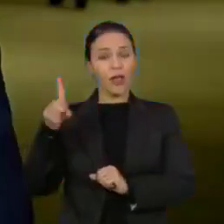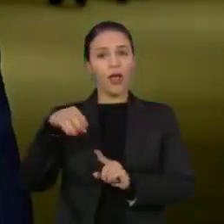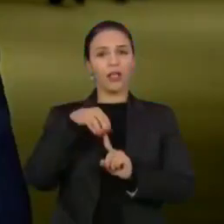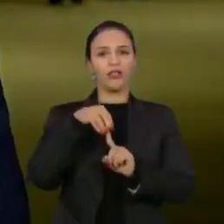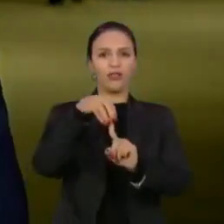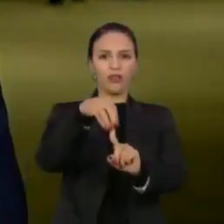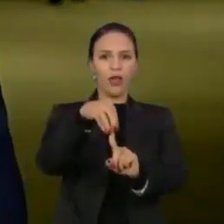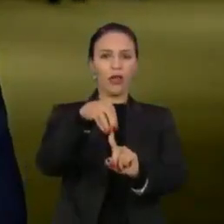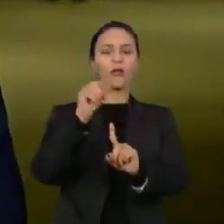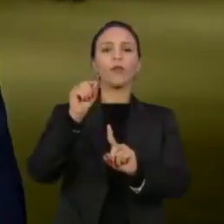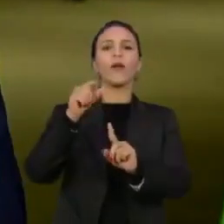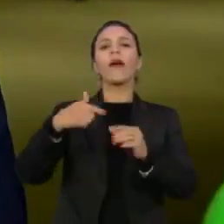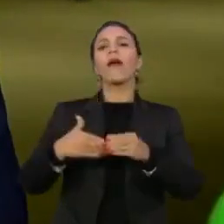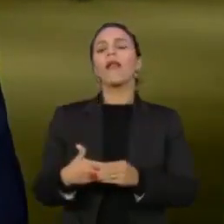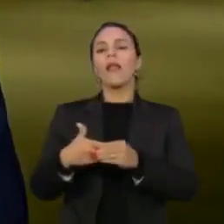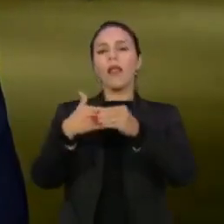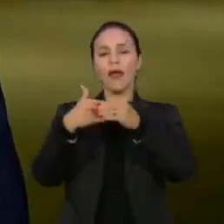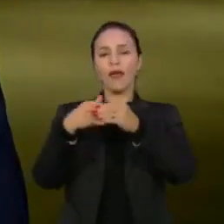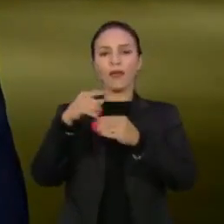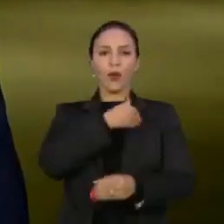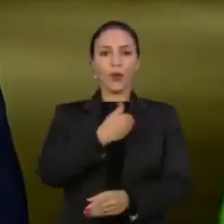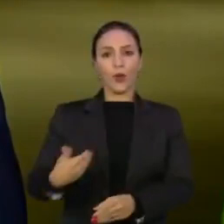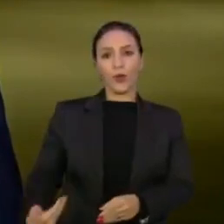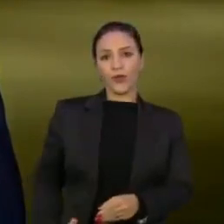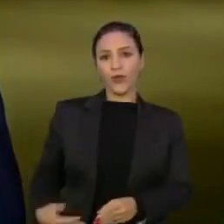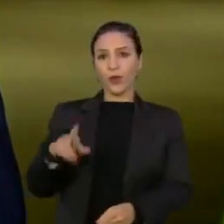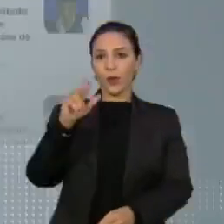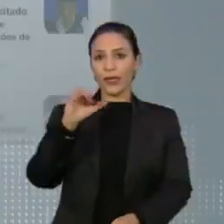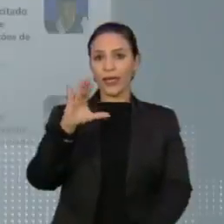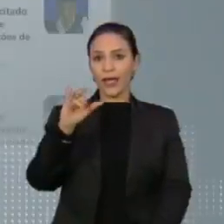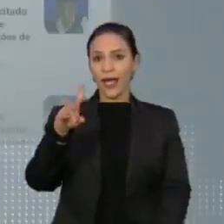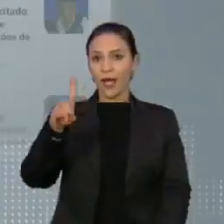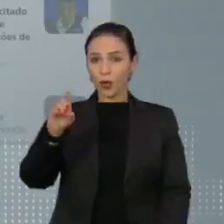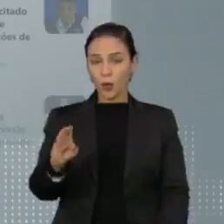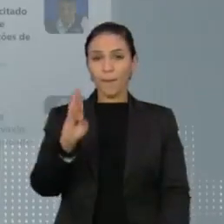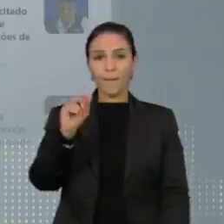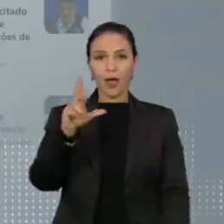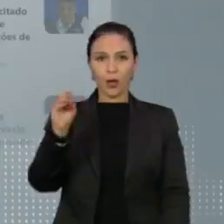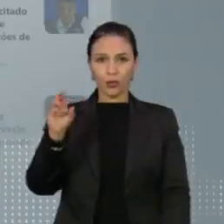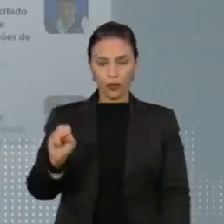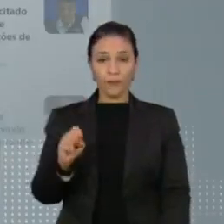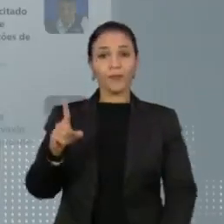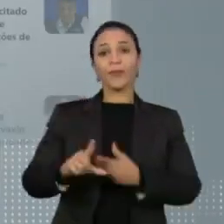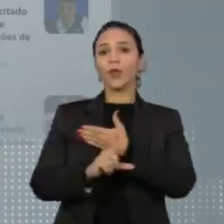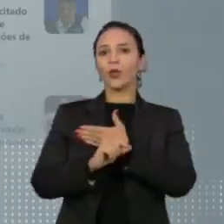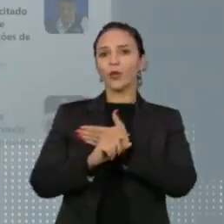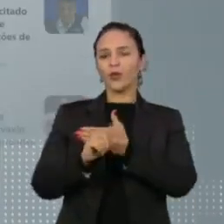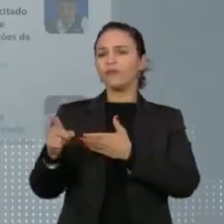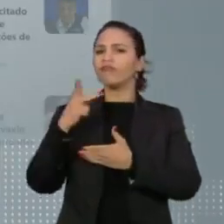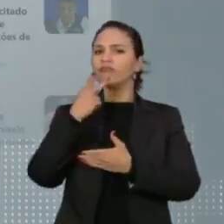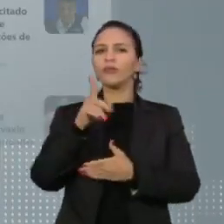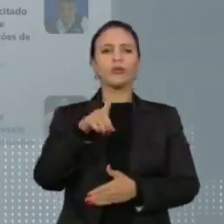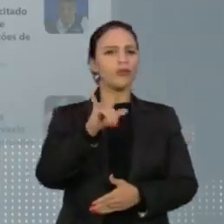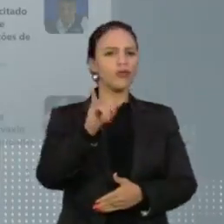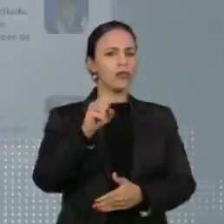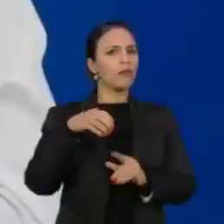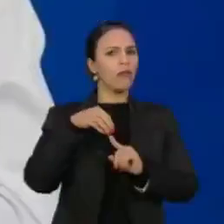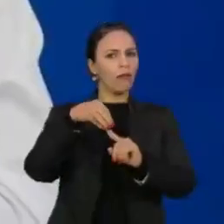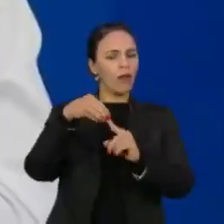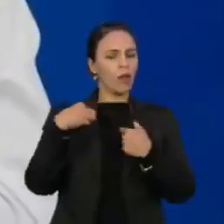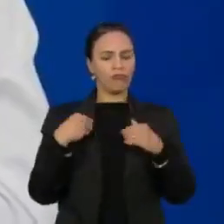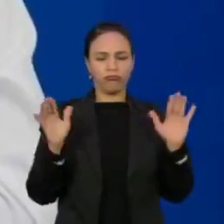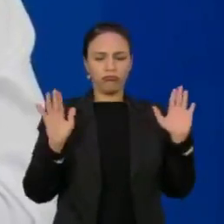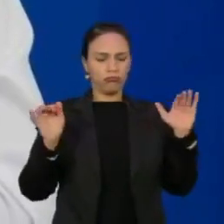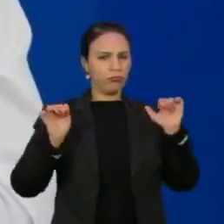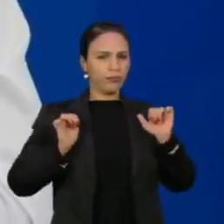Ministério pelo líder do governo na Câmara, Ricardo Barros. Pelo Twitter, o parlamentar afirmou que Dias não foi indicado por ele.